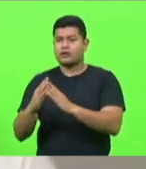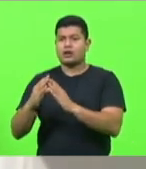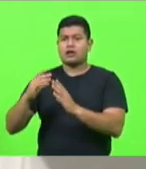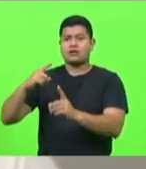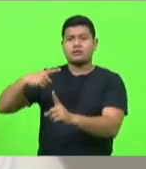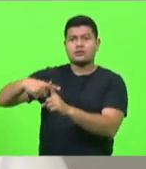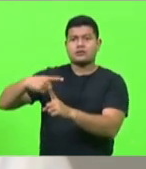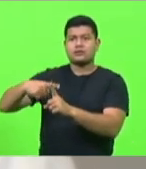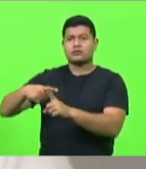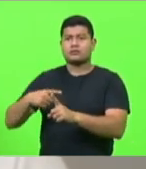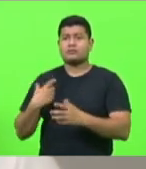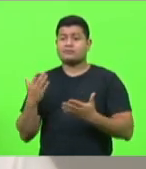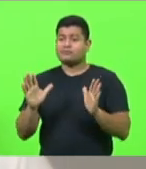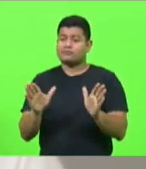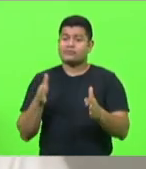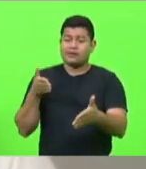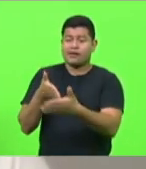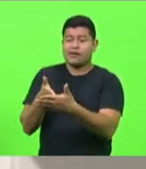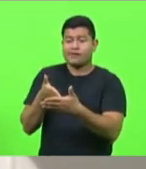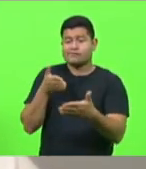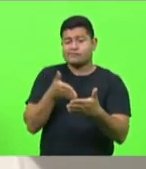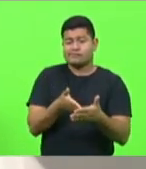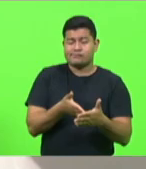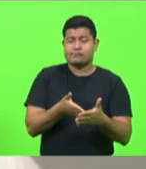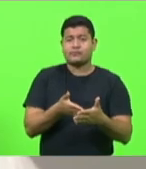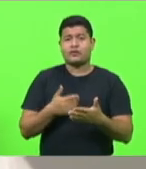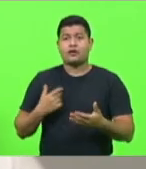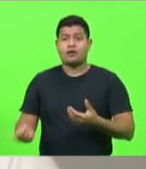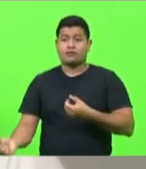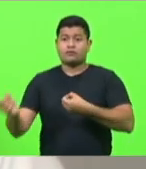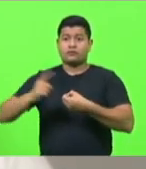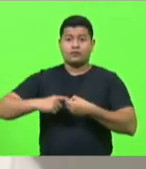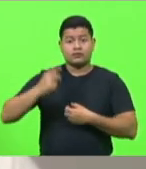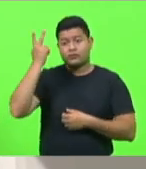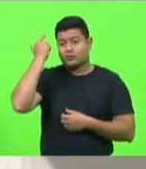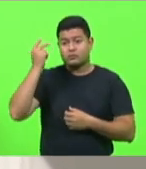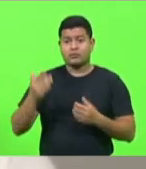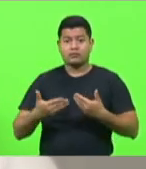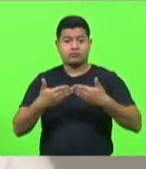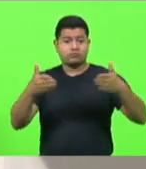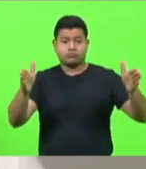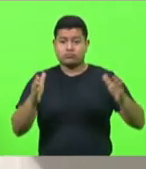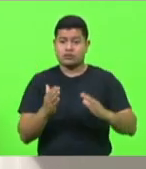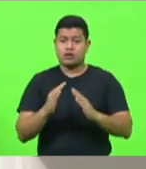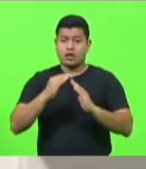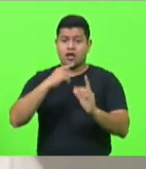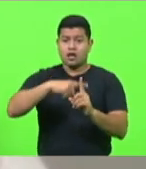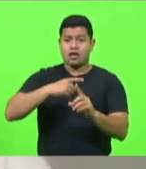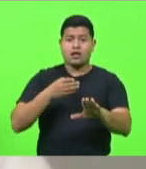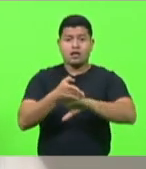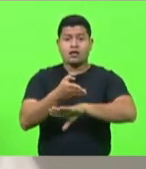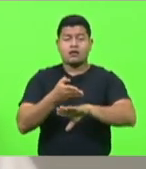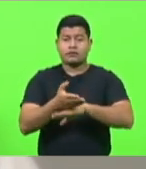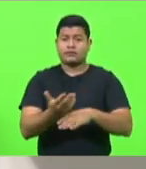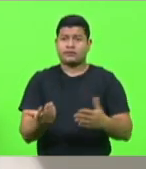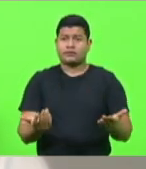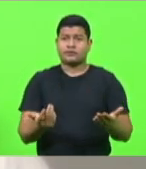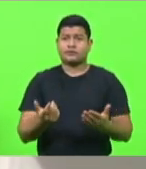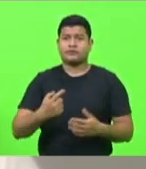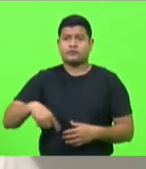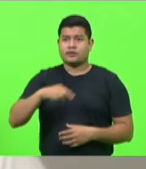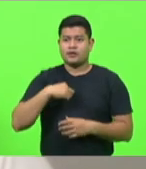às restrições. Mas eu gostaria de voltar a ir normalmente. Horas, que tempos são esses? Hoje nós temos